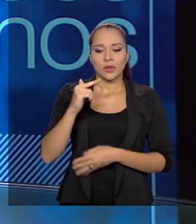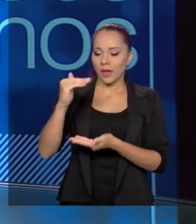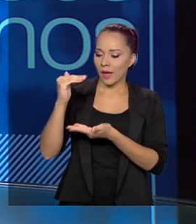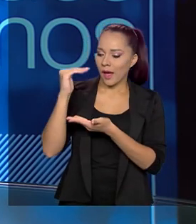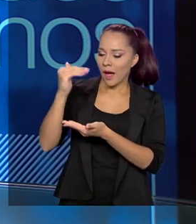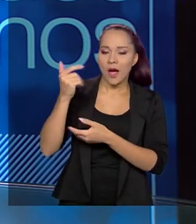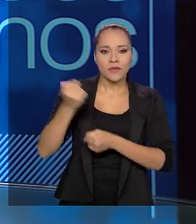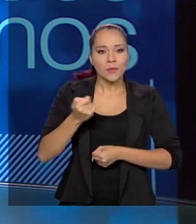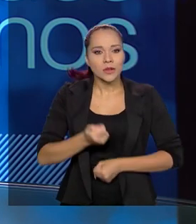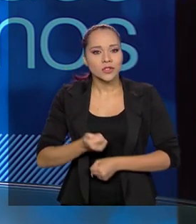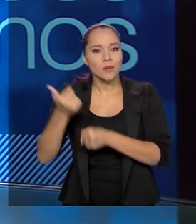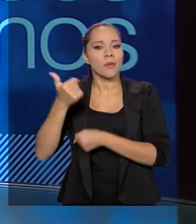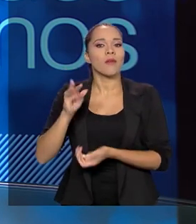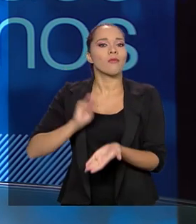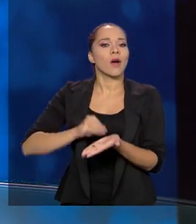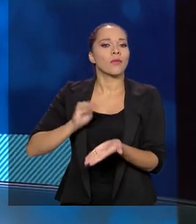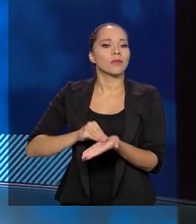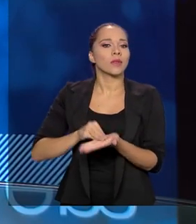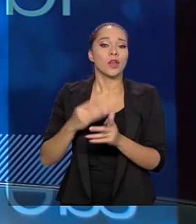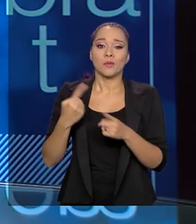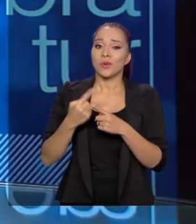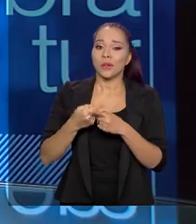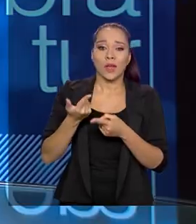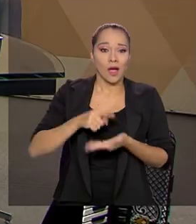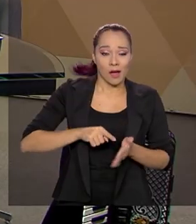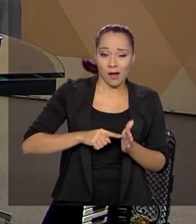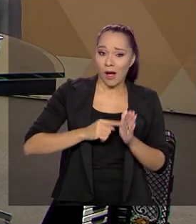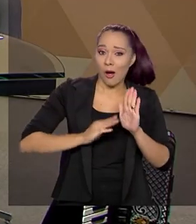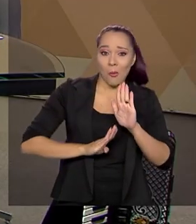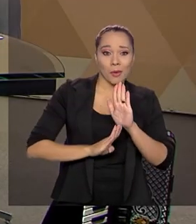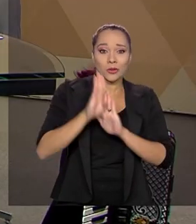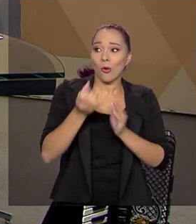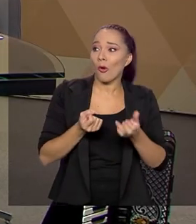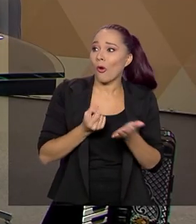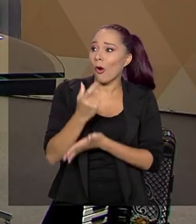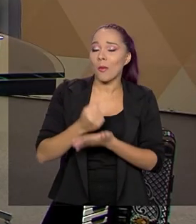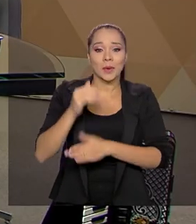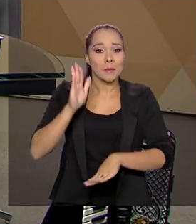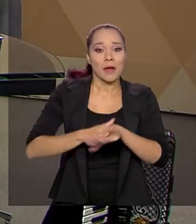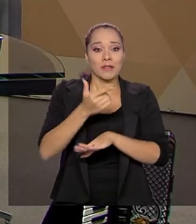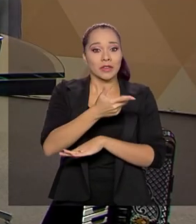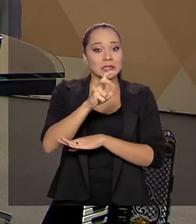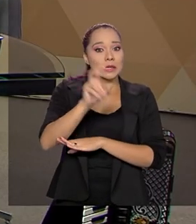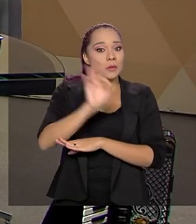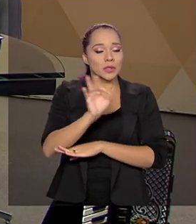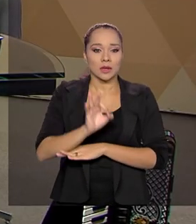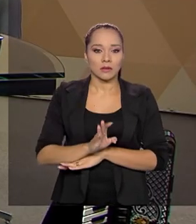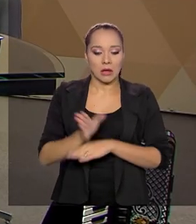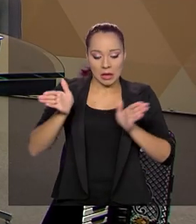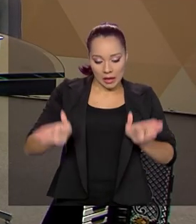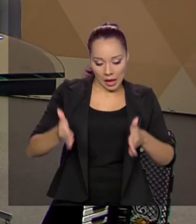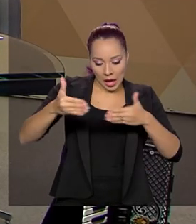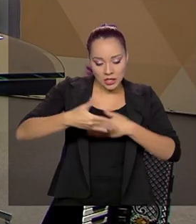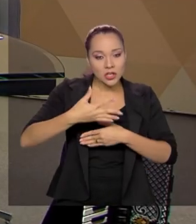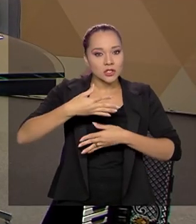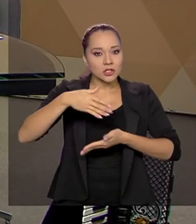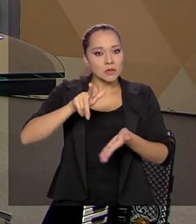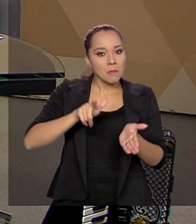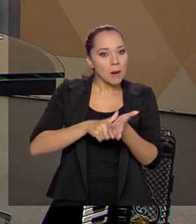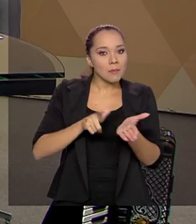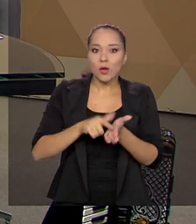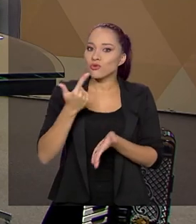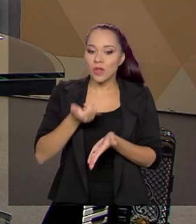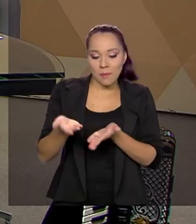espumante e nem vinho. faltando, porque o consumo aumentou em 25%. Não tem caixa de papelão para empacotar esse